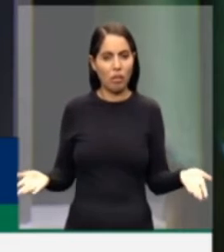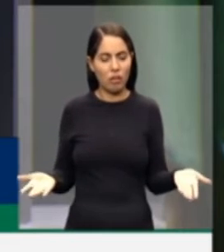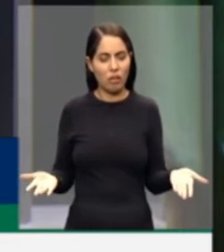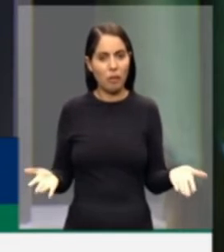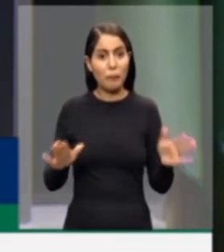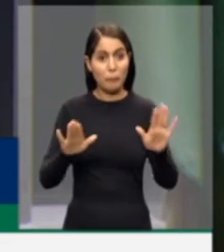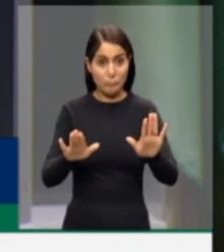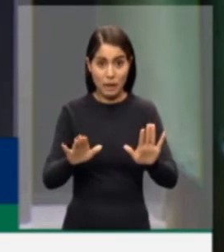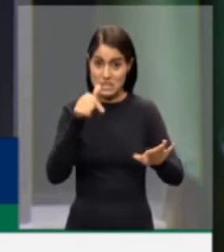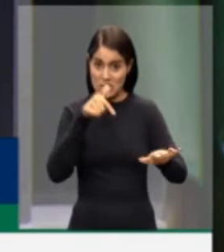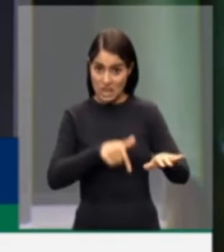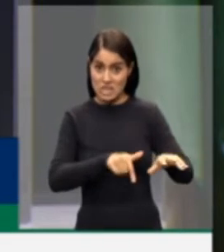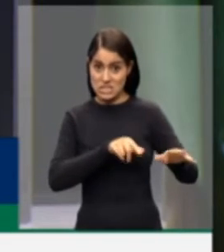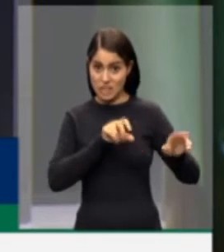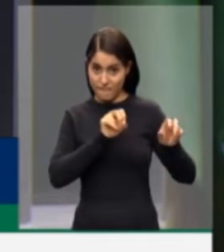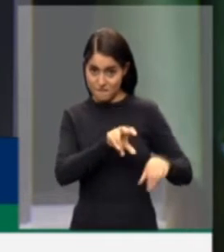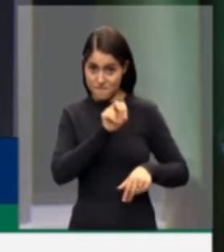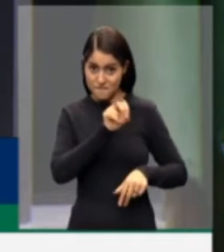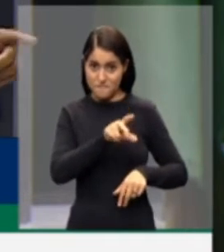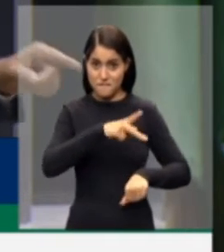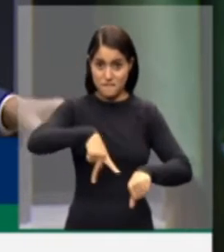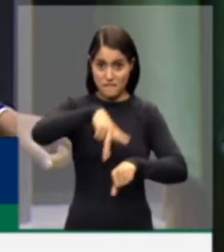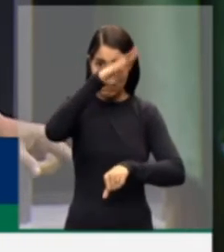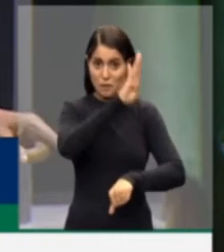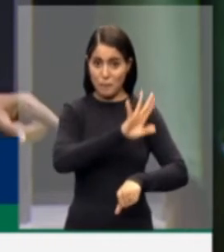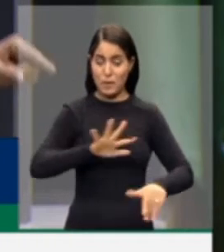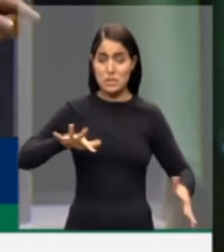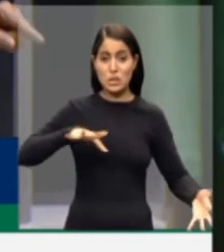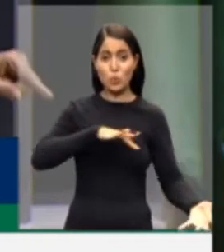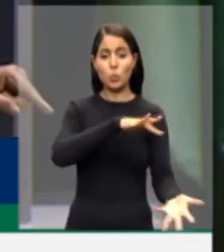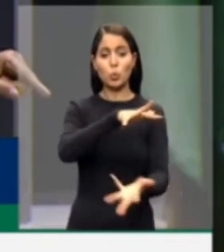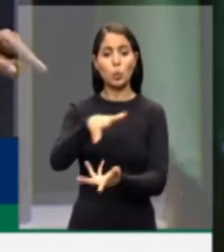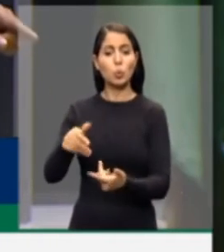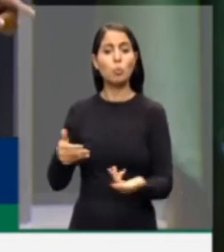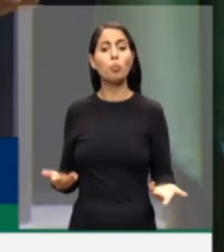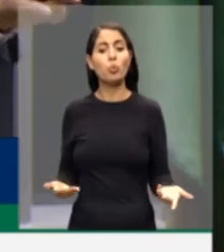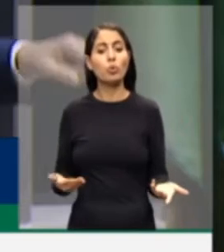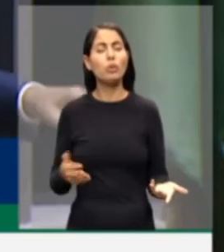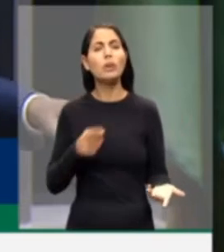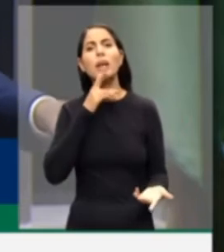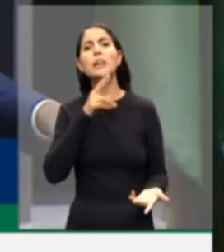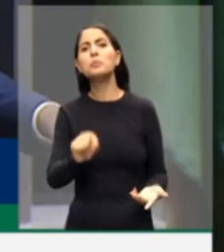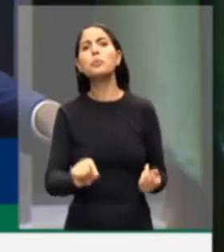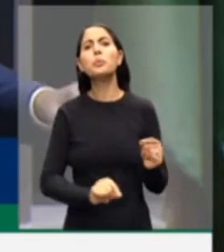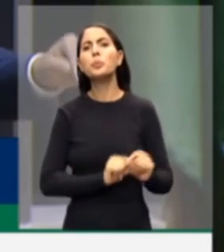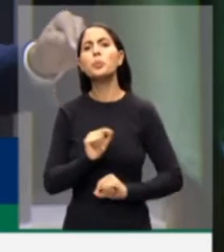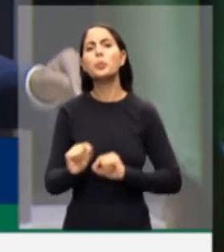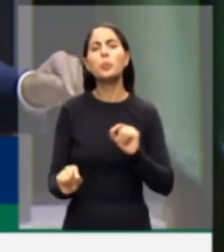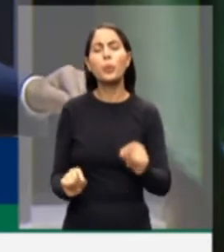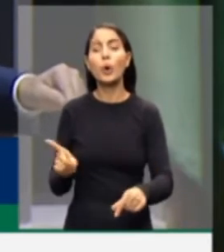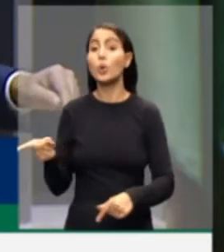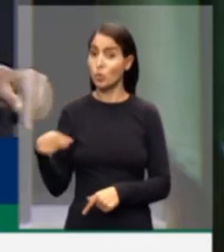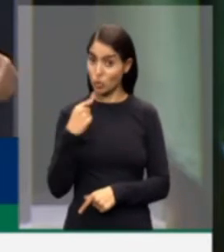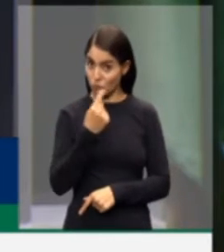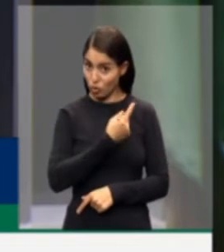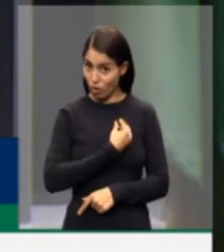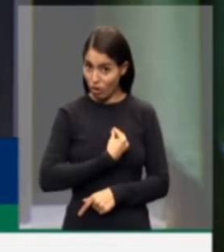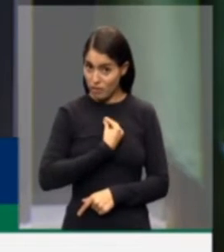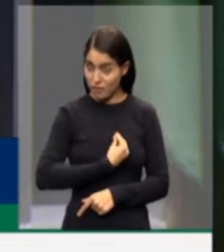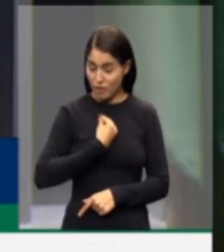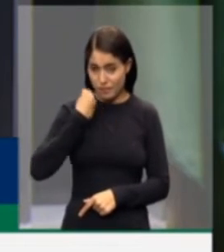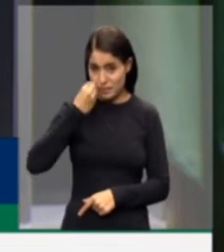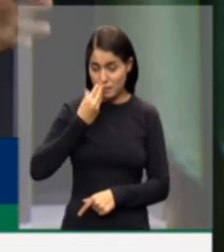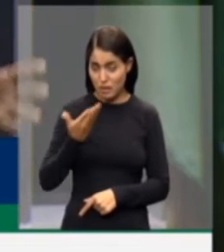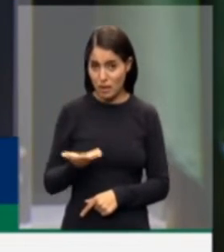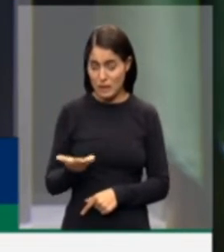desse vírus no Brasil e no mundo. E a resposta, a situação, é a que está aí. Nós estamos hoje com